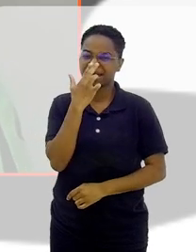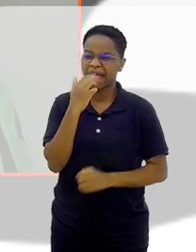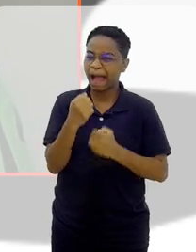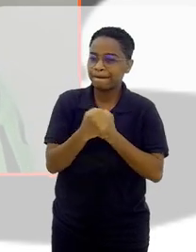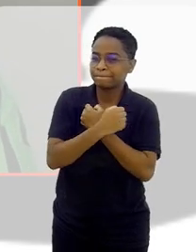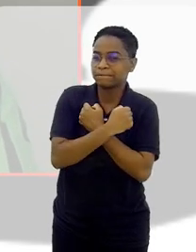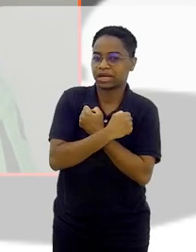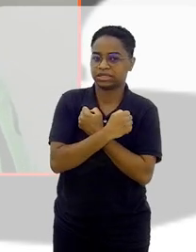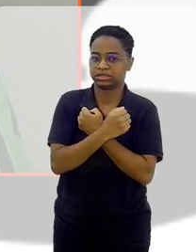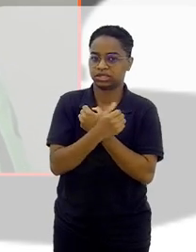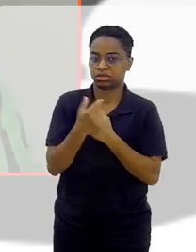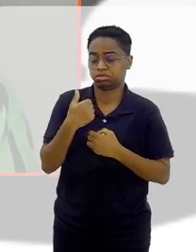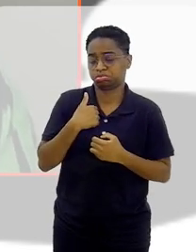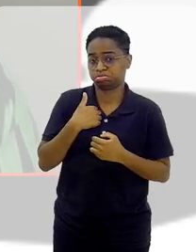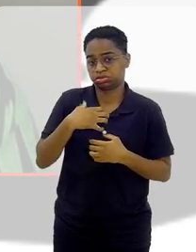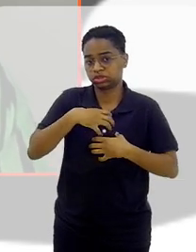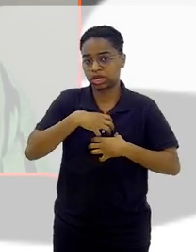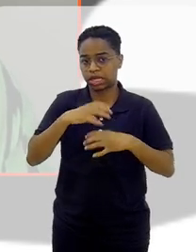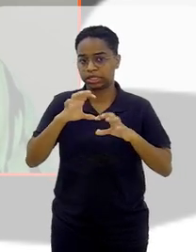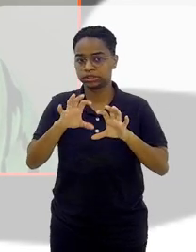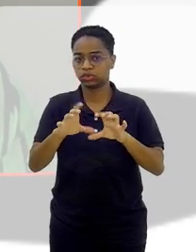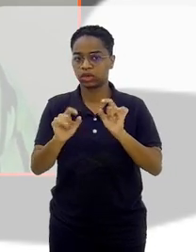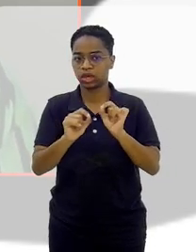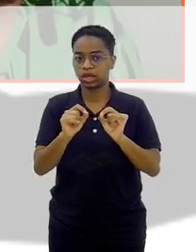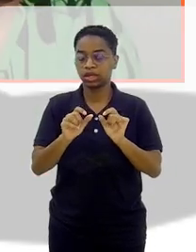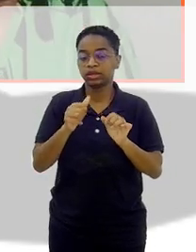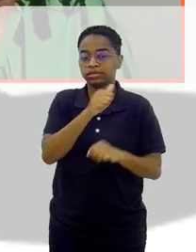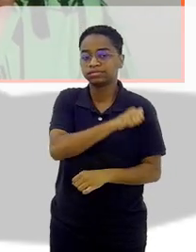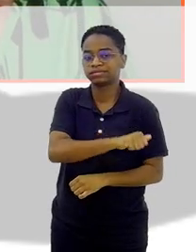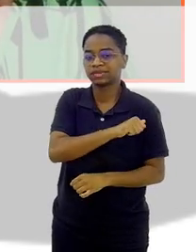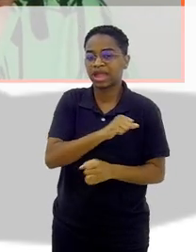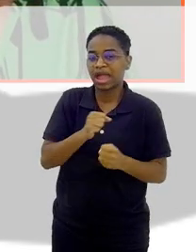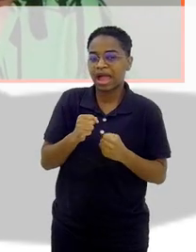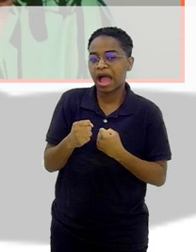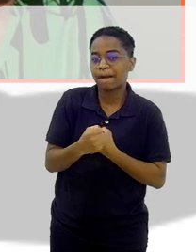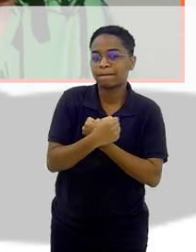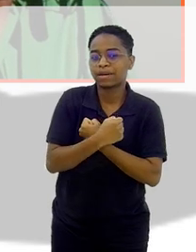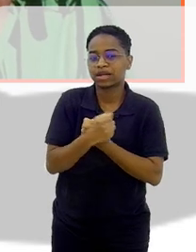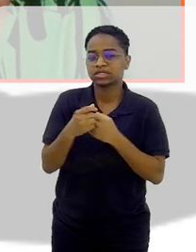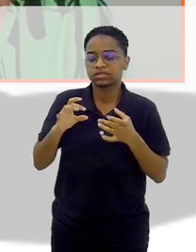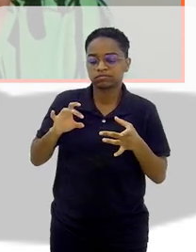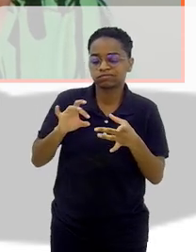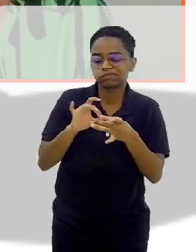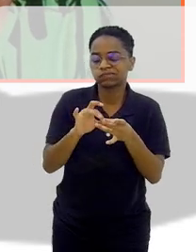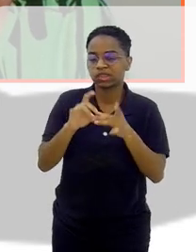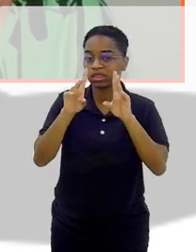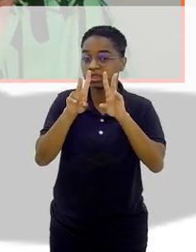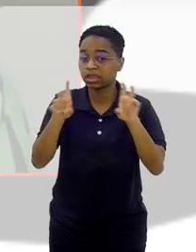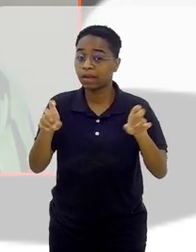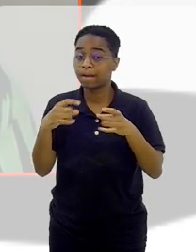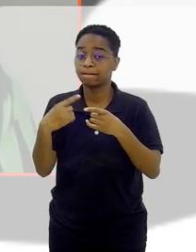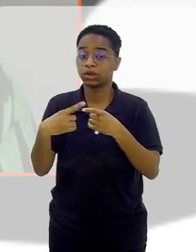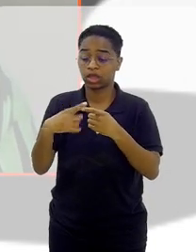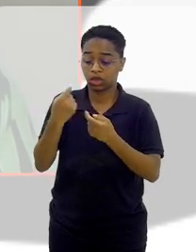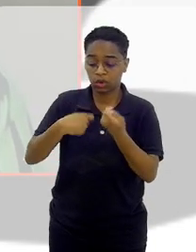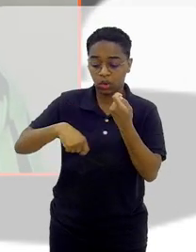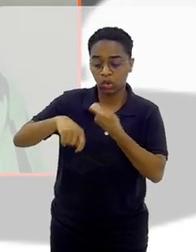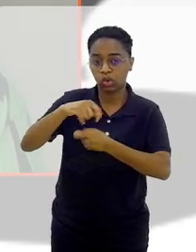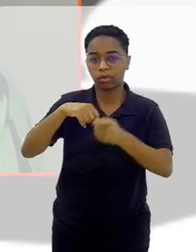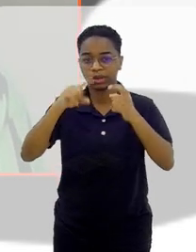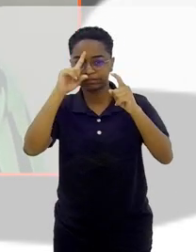isso, mas eu acho assim, o Rio de Janeiro abraça muito essa causa, né? O Rio de Janeiro, é, o Rio de Janeiro, ele, essa economia